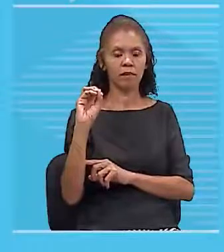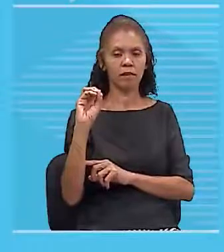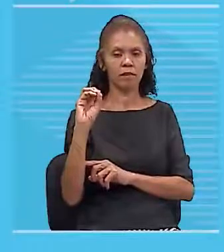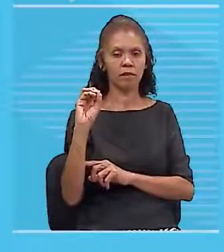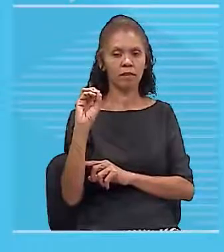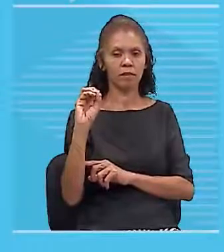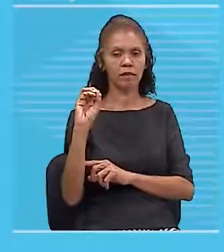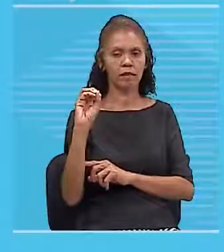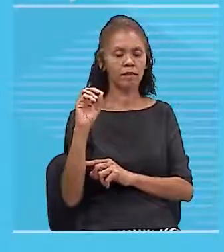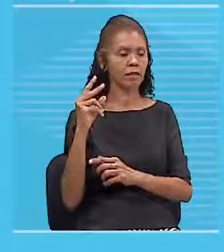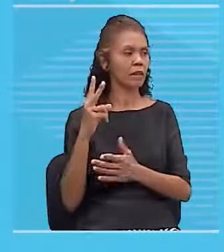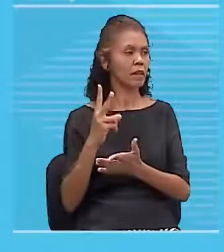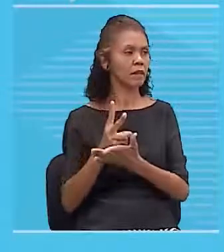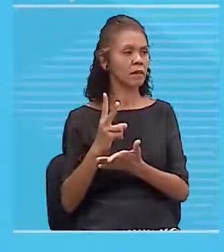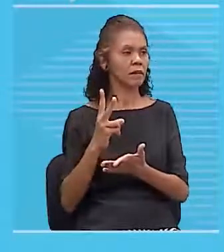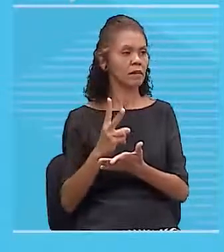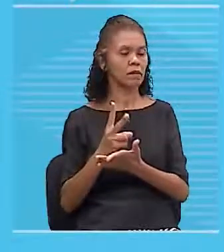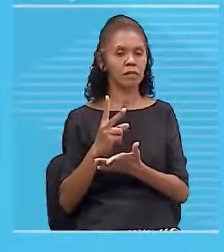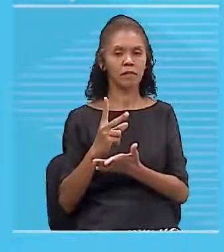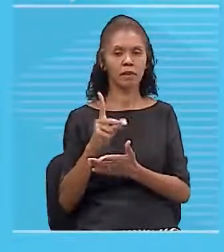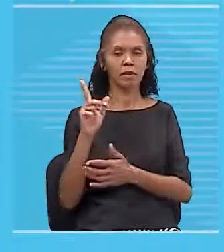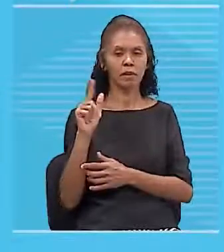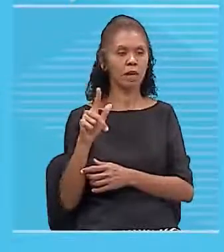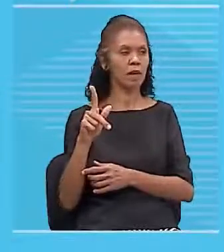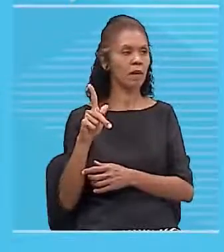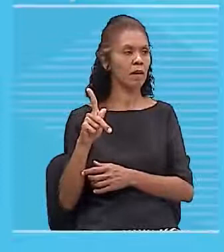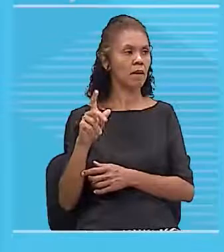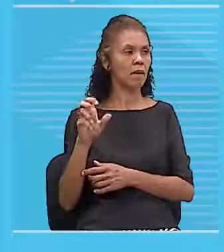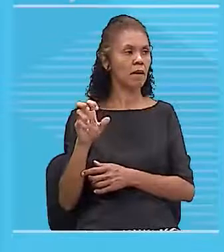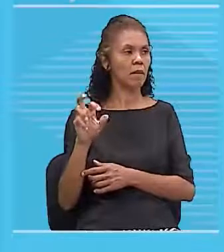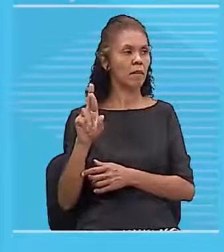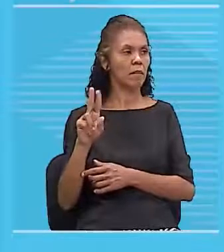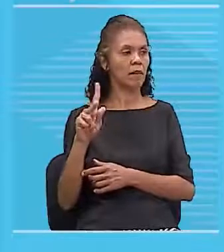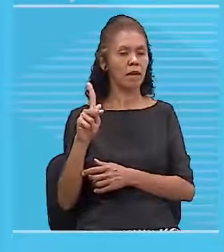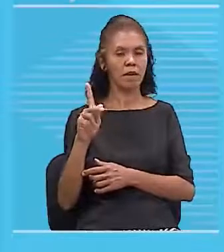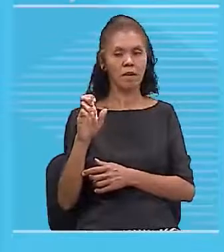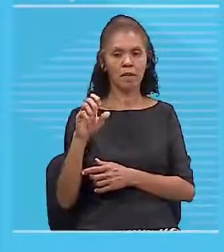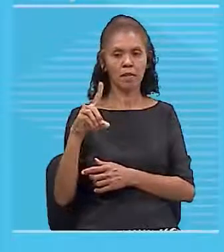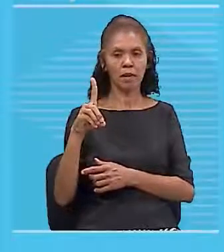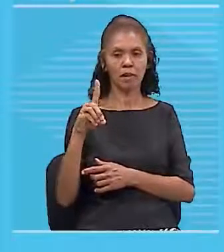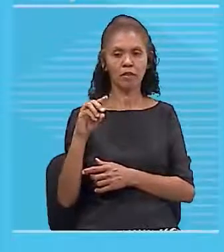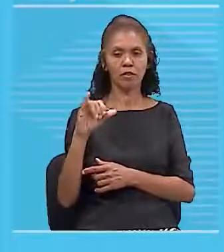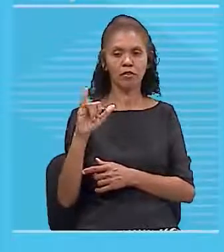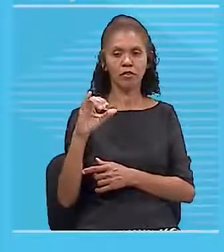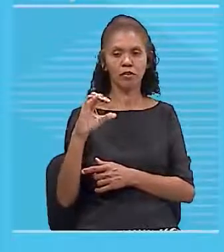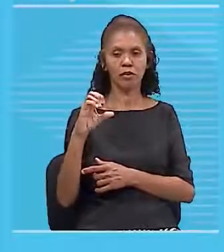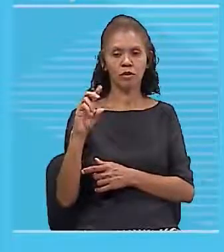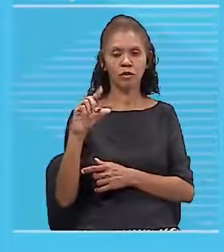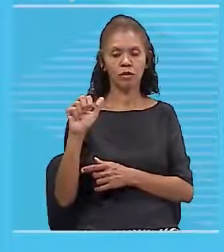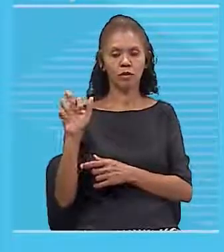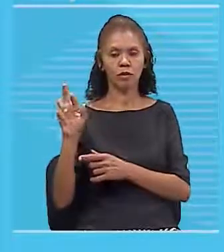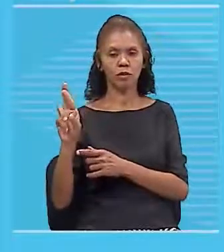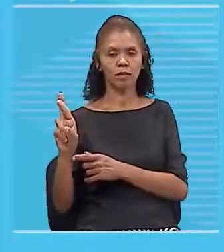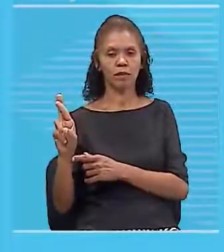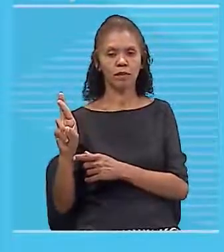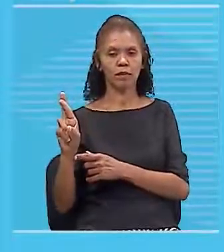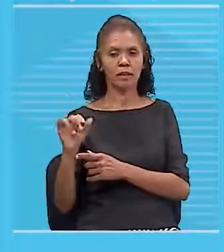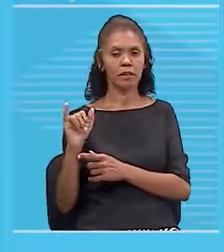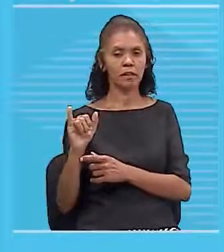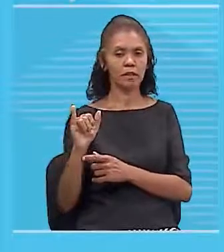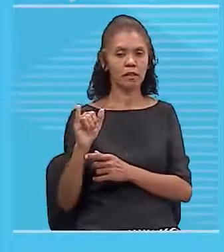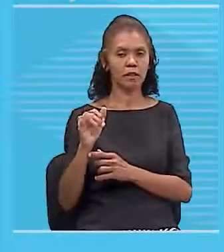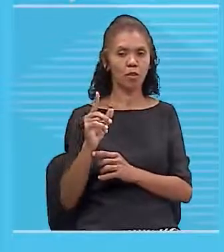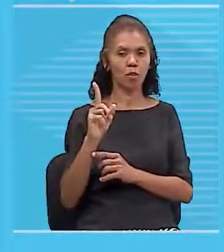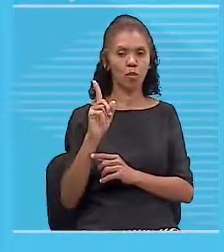perpendiculares. Tá bom? Se um estiver na horizontal, o outro está na